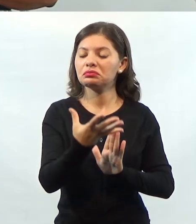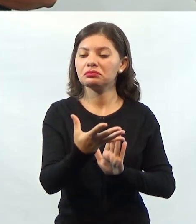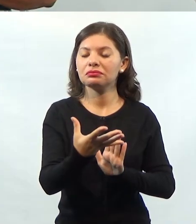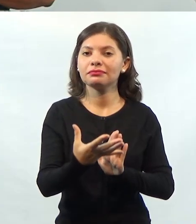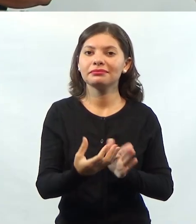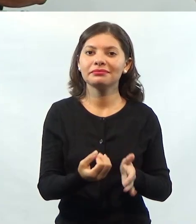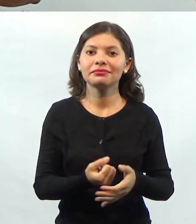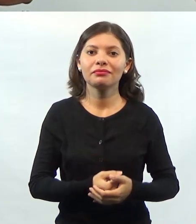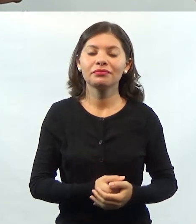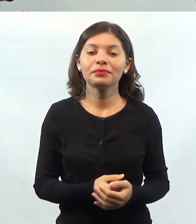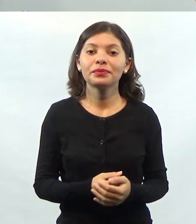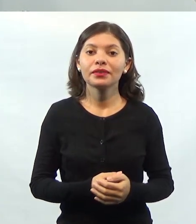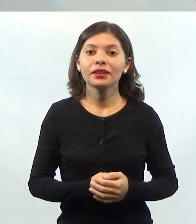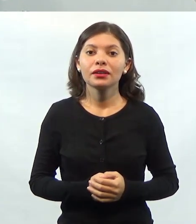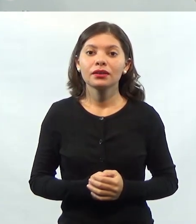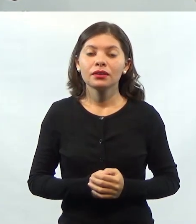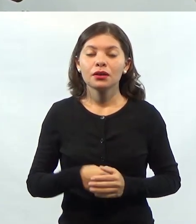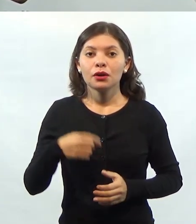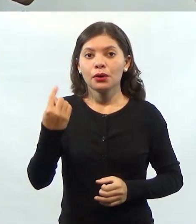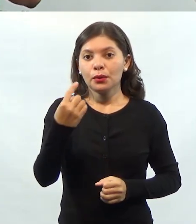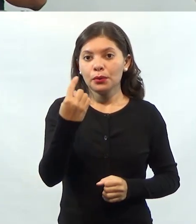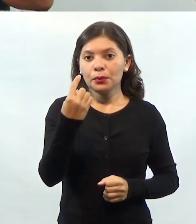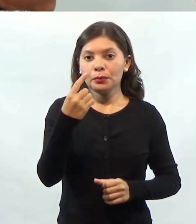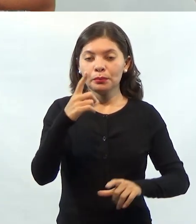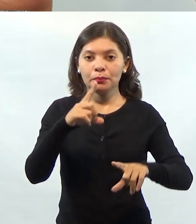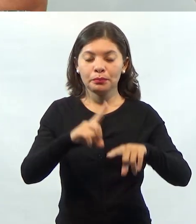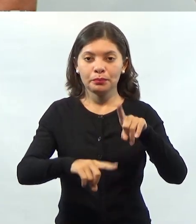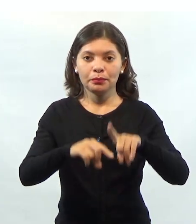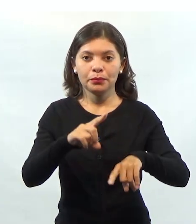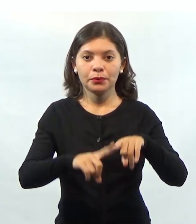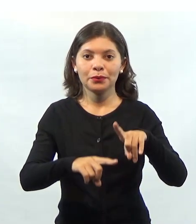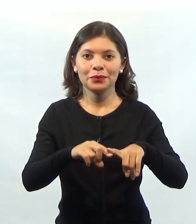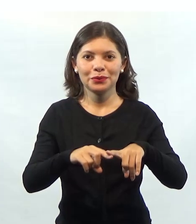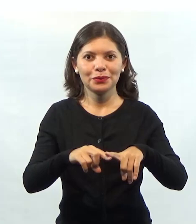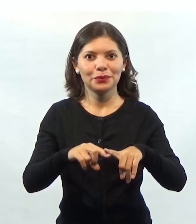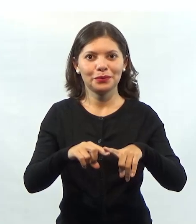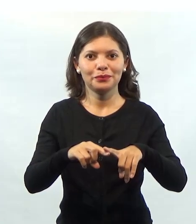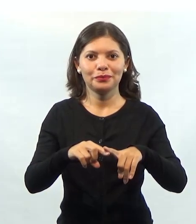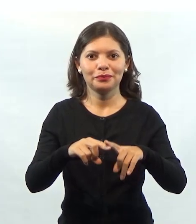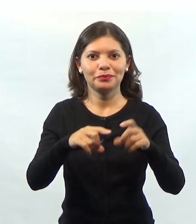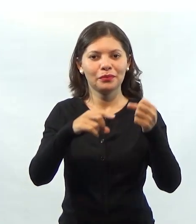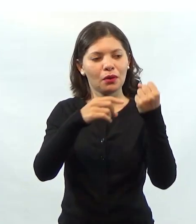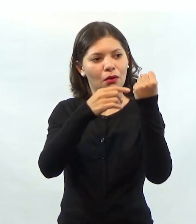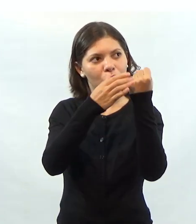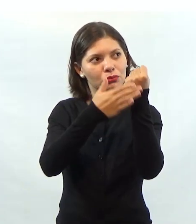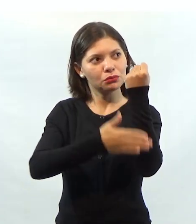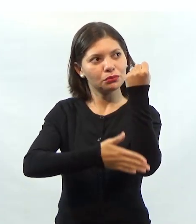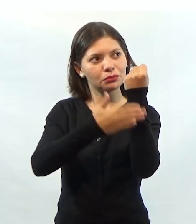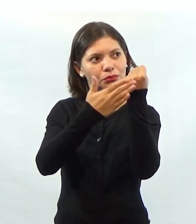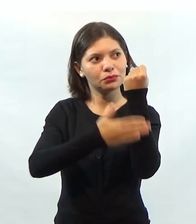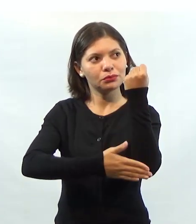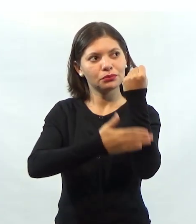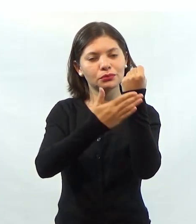muito boa. Um produto, ele também pode se tornar um produto abacaxi,